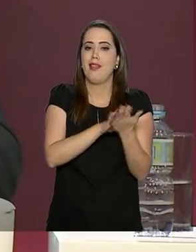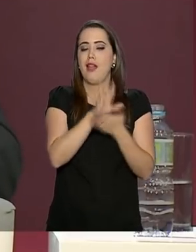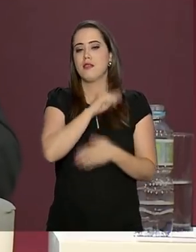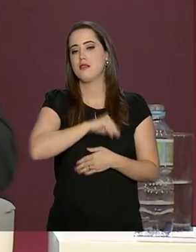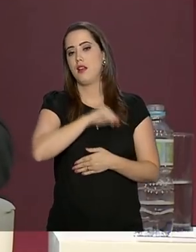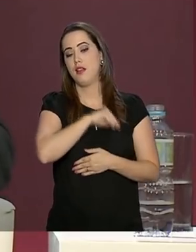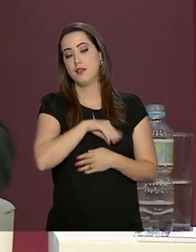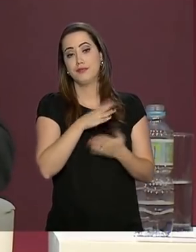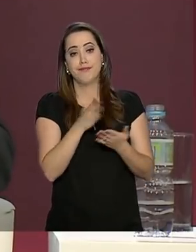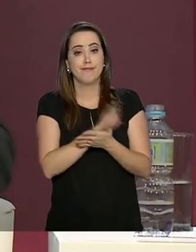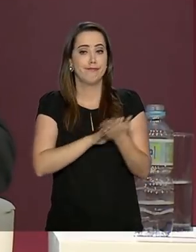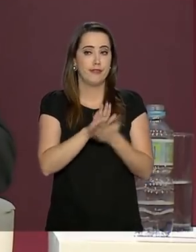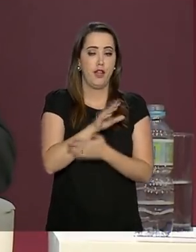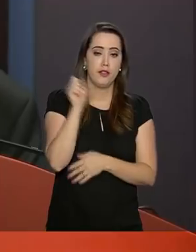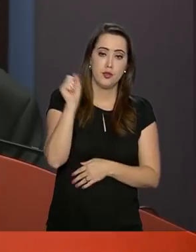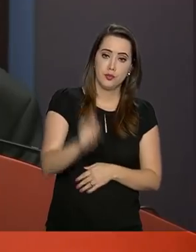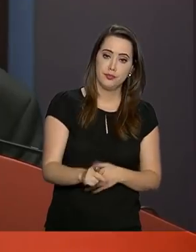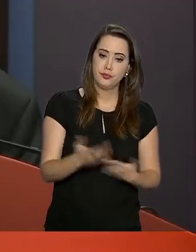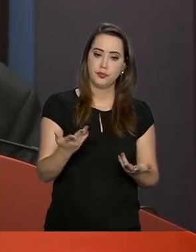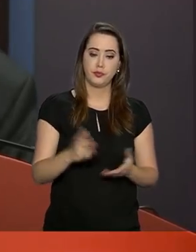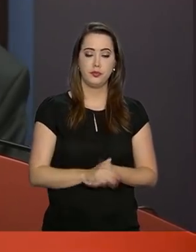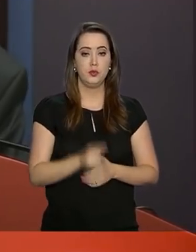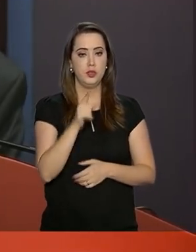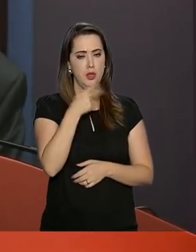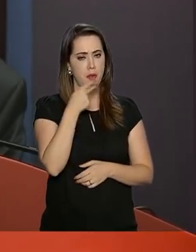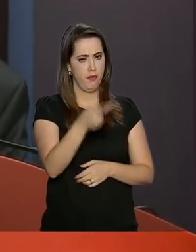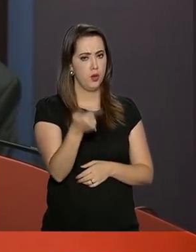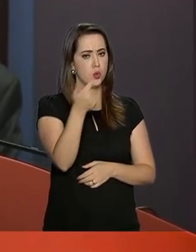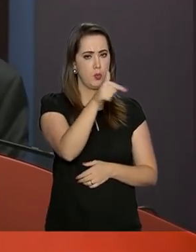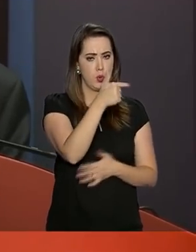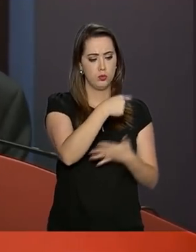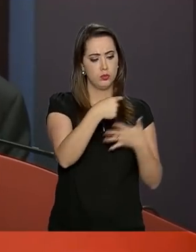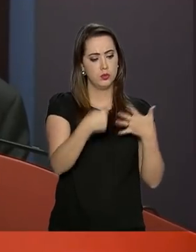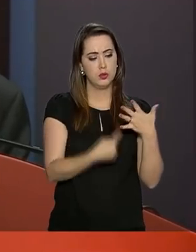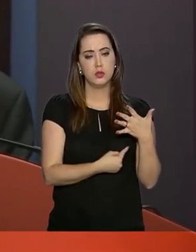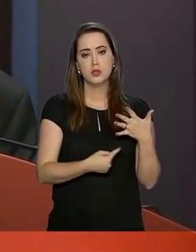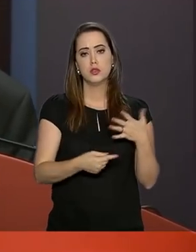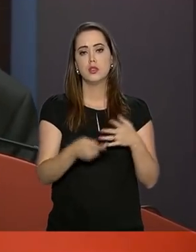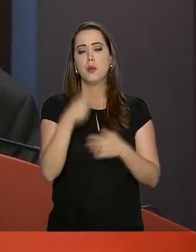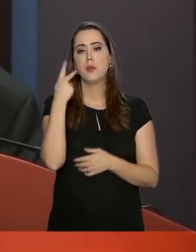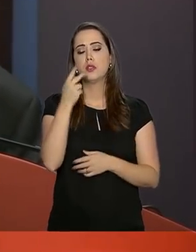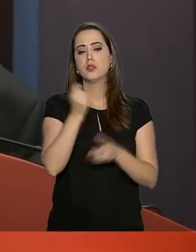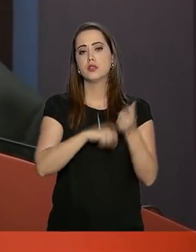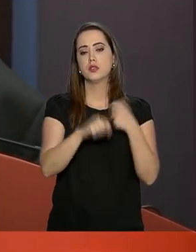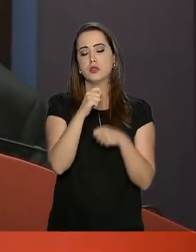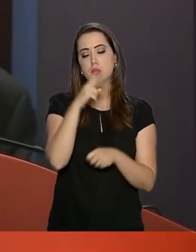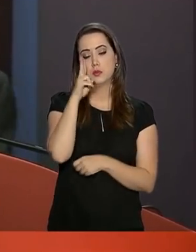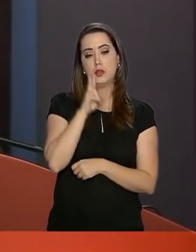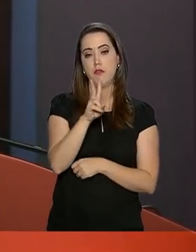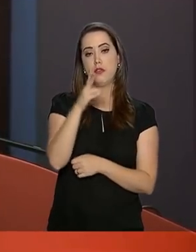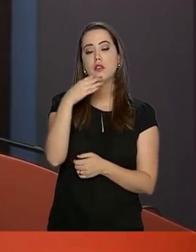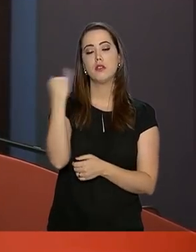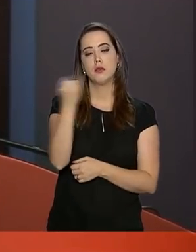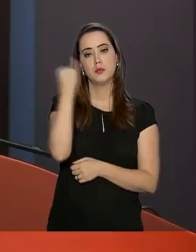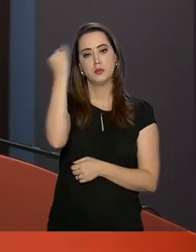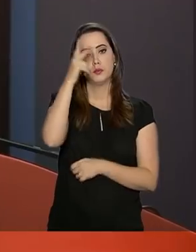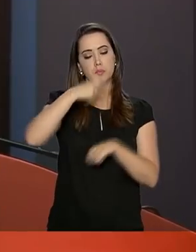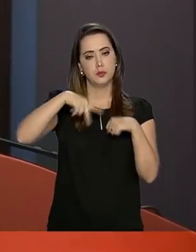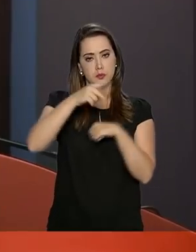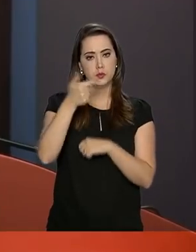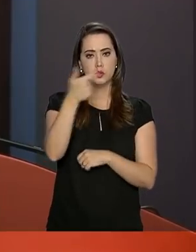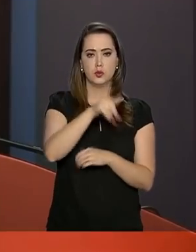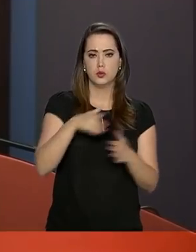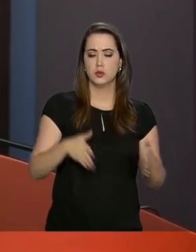salários, nem Previdência. Paulo Guedes também falou sobre outros pontos da política econômica que considera importantes para o país